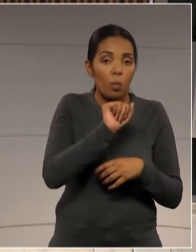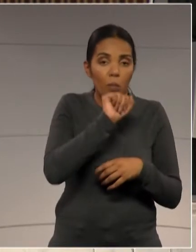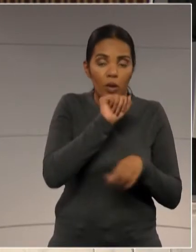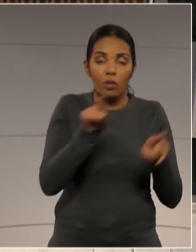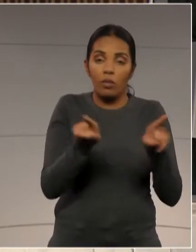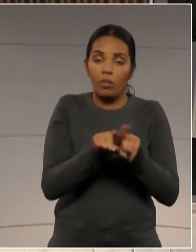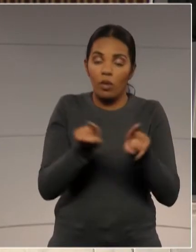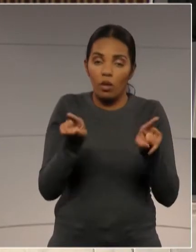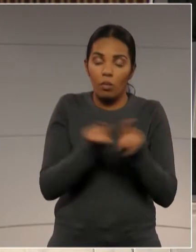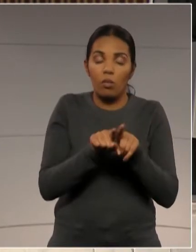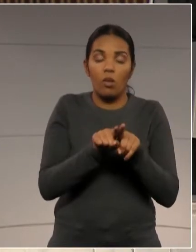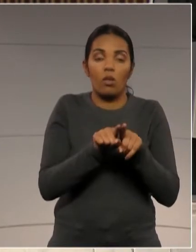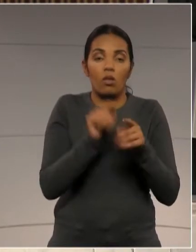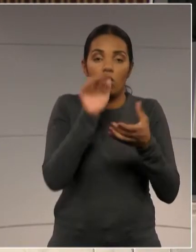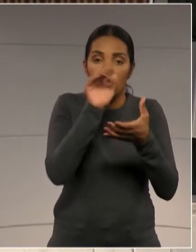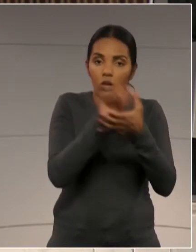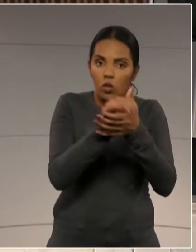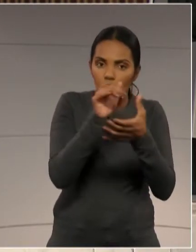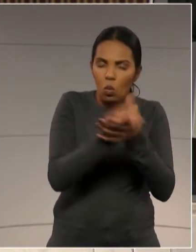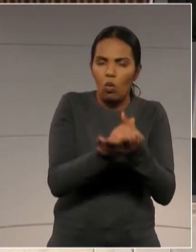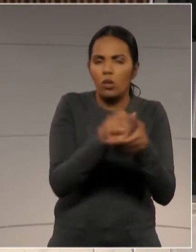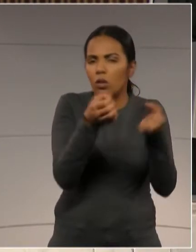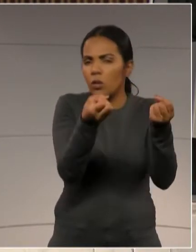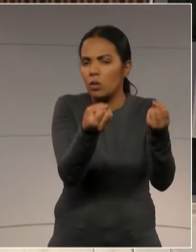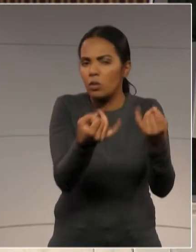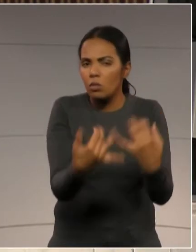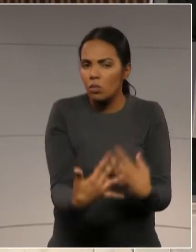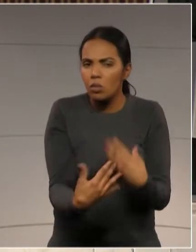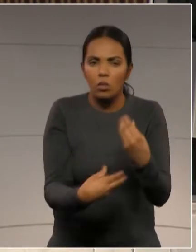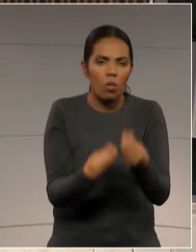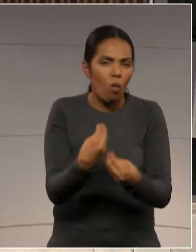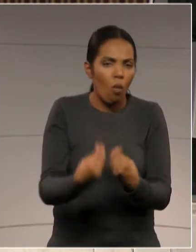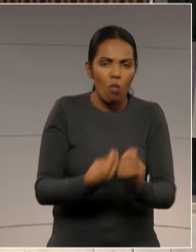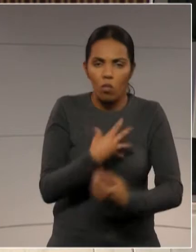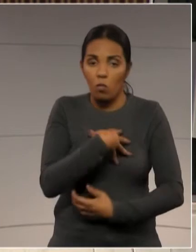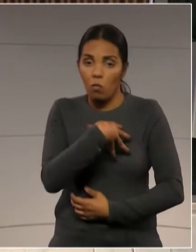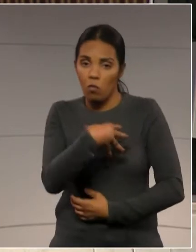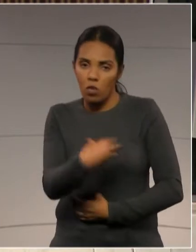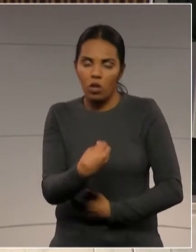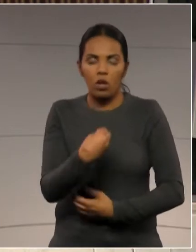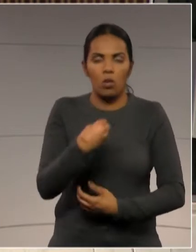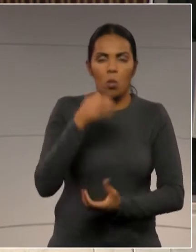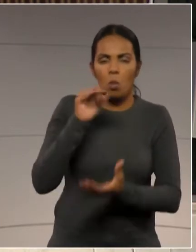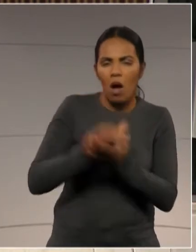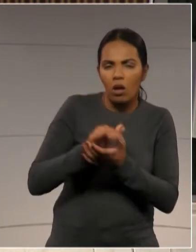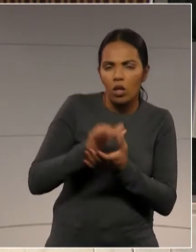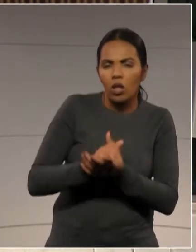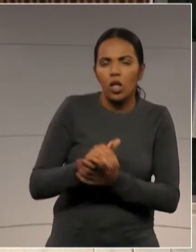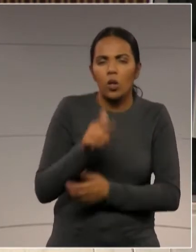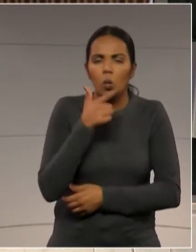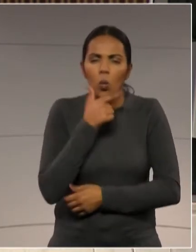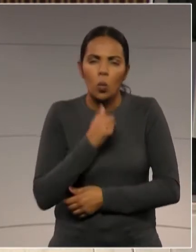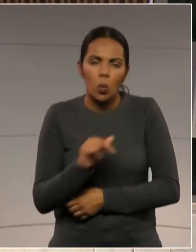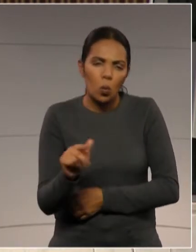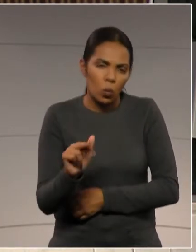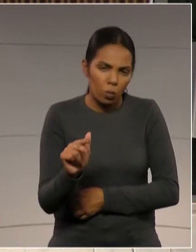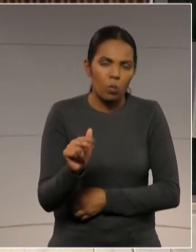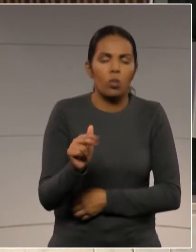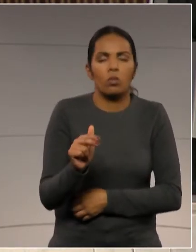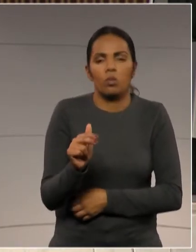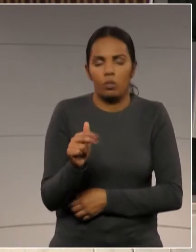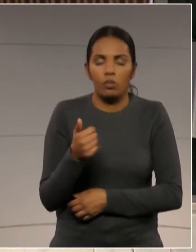fazer relatos a respeito dos seus filhos, seus maridos, seus irmãos. Nós temos tido